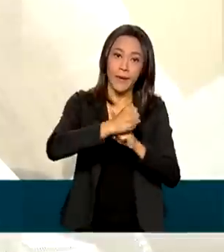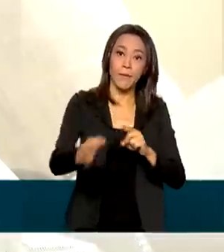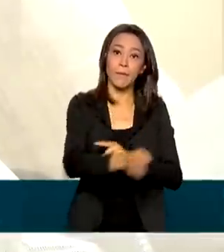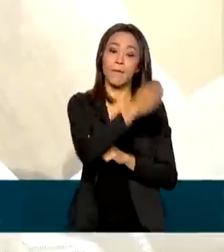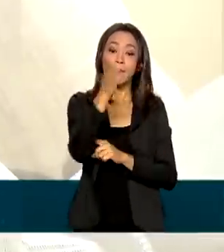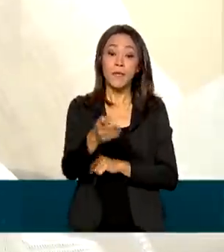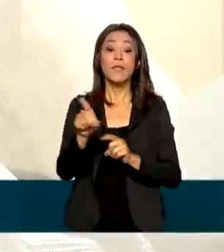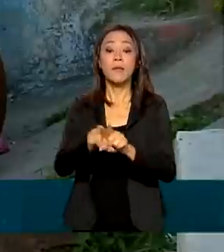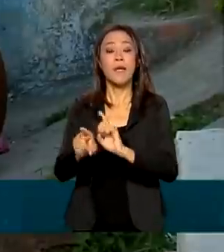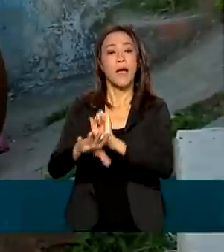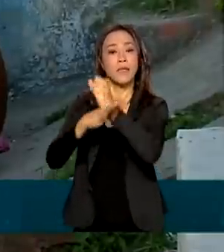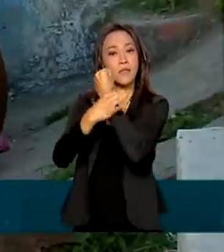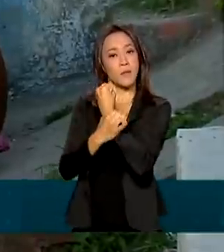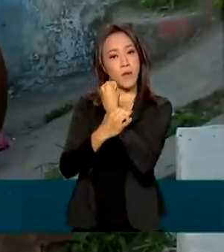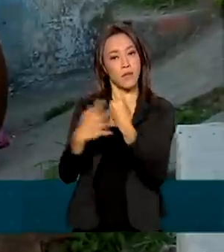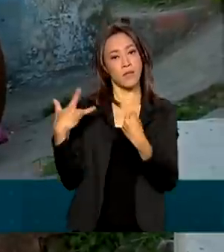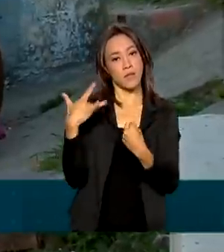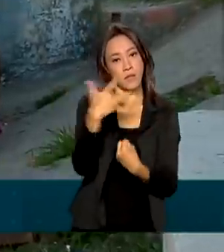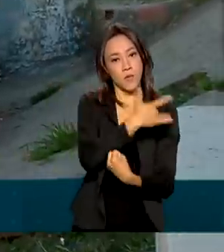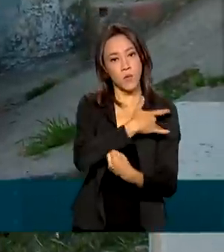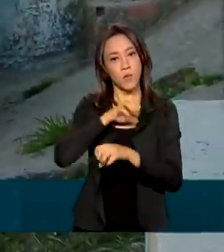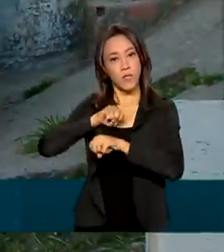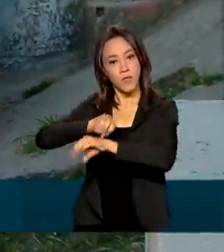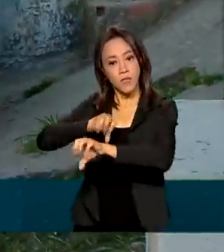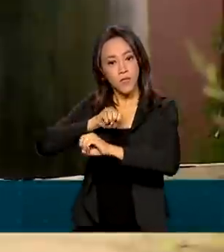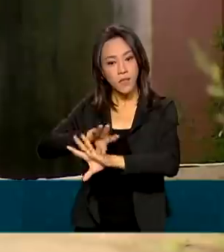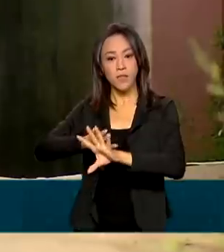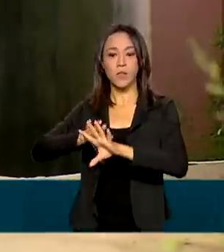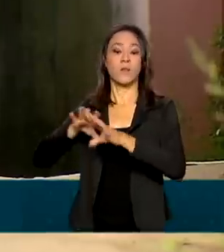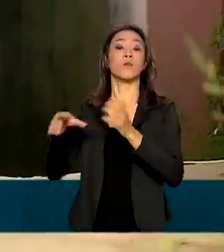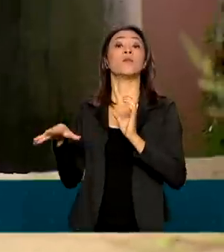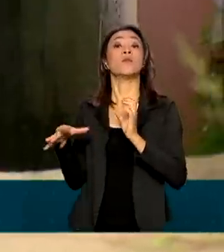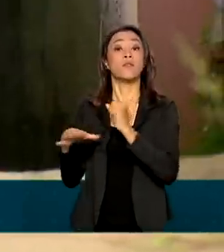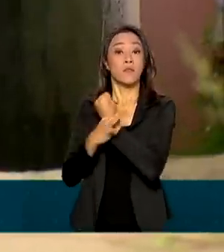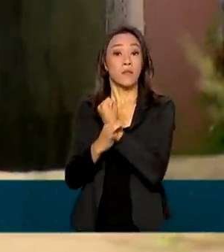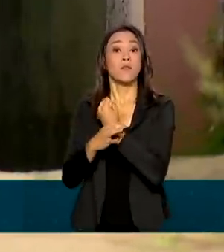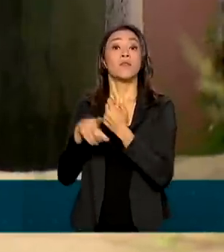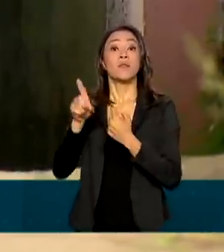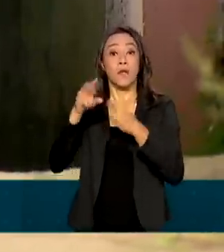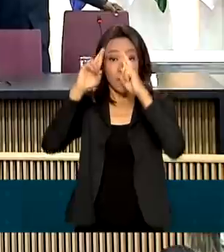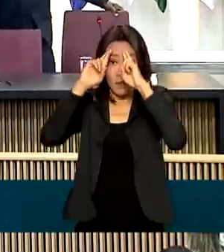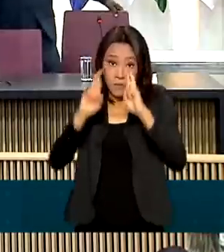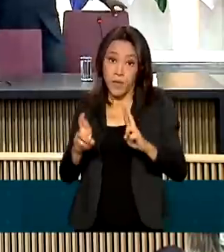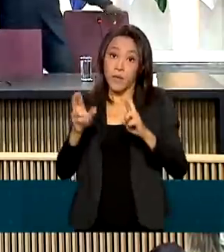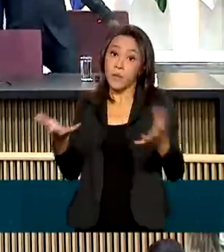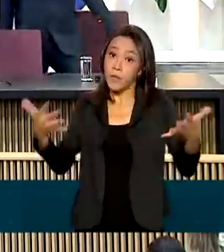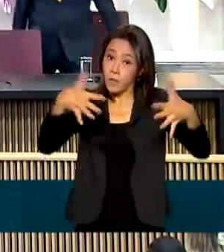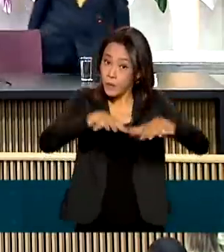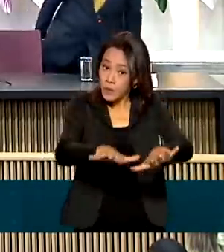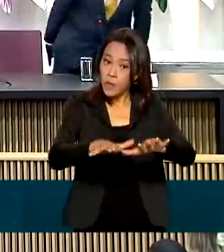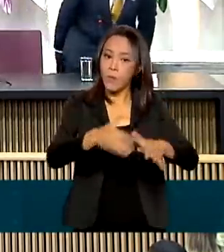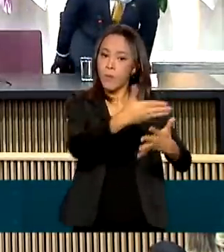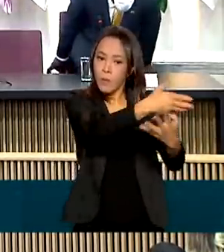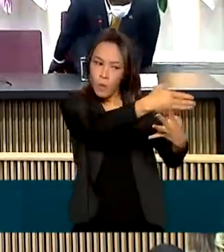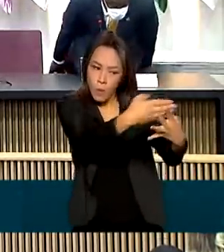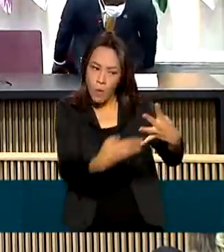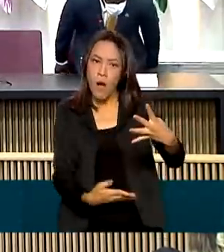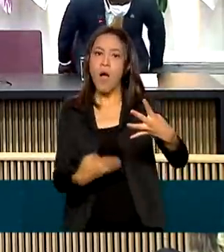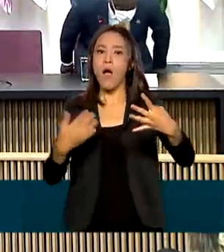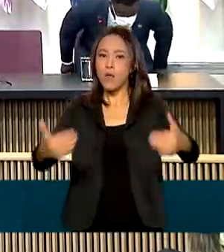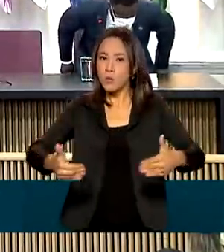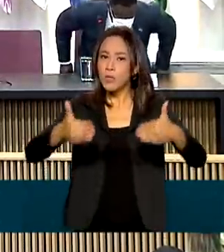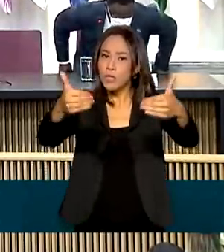garantir saúde, educação, segurança, respeito e inclusão. Quatro ministérios se